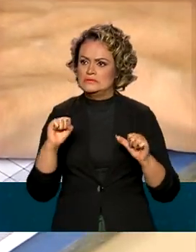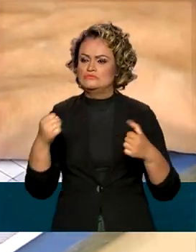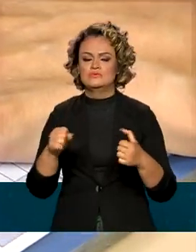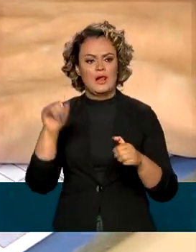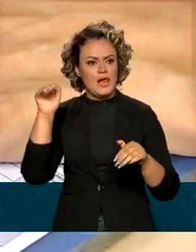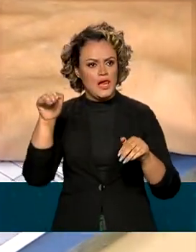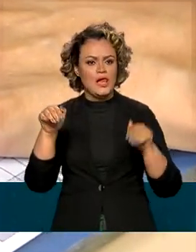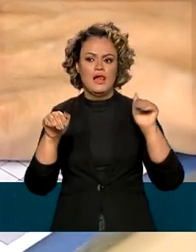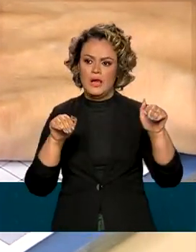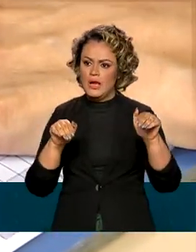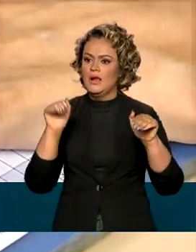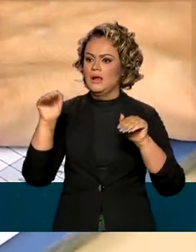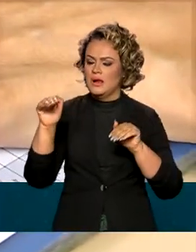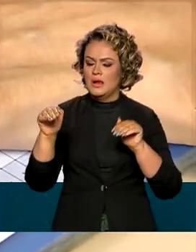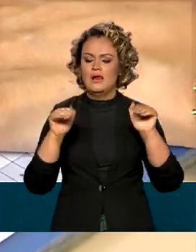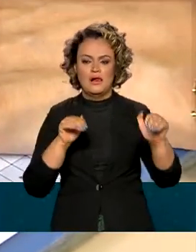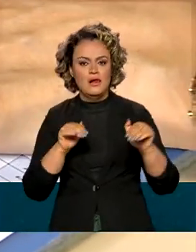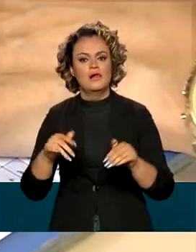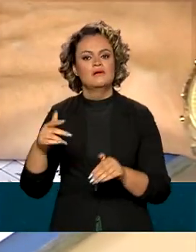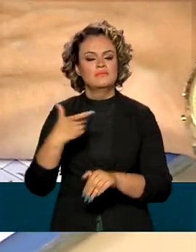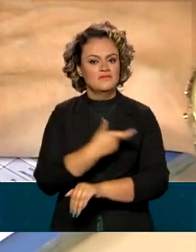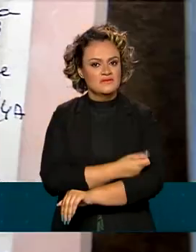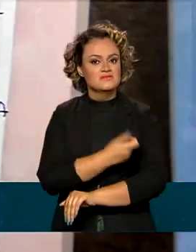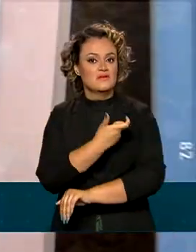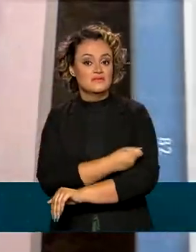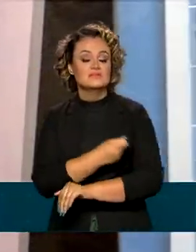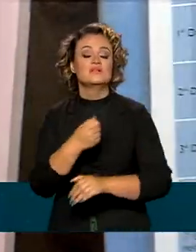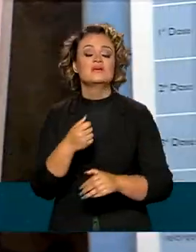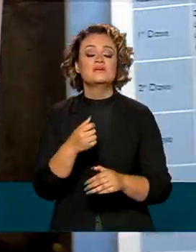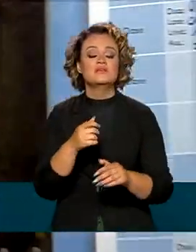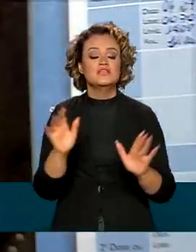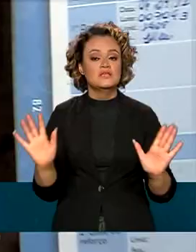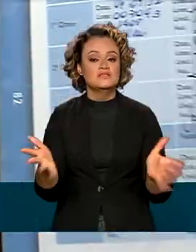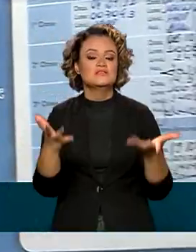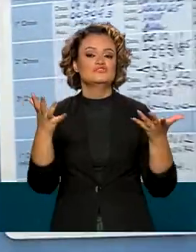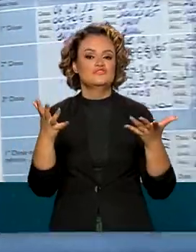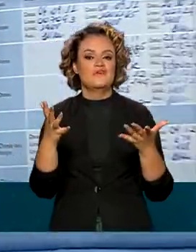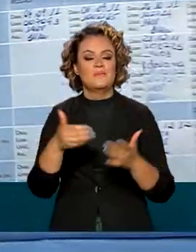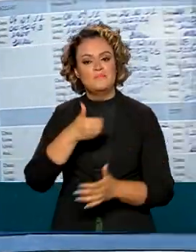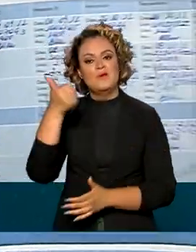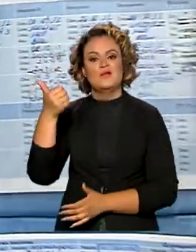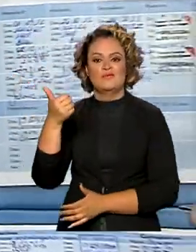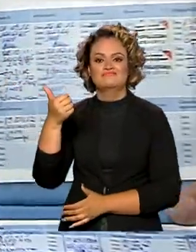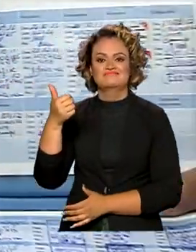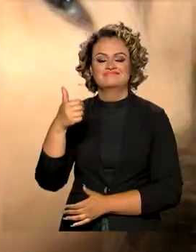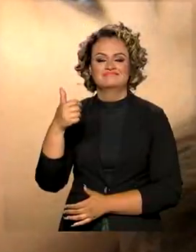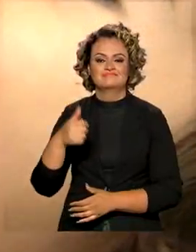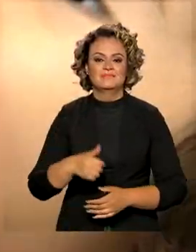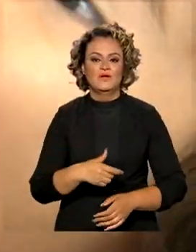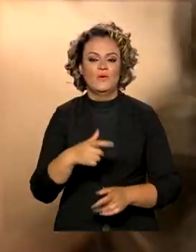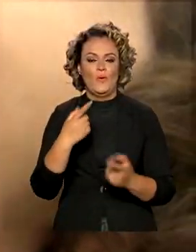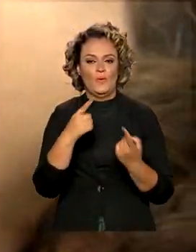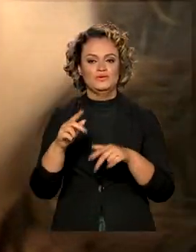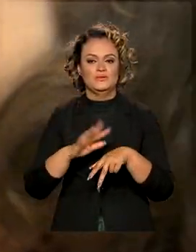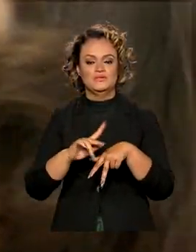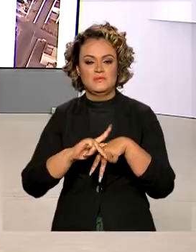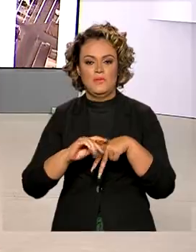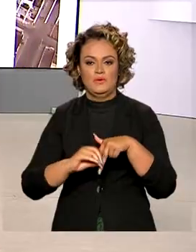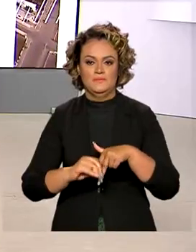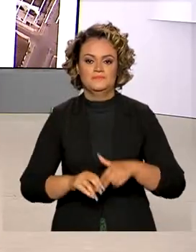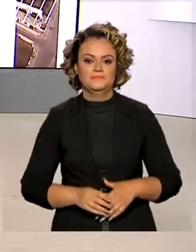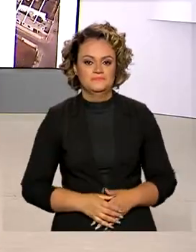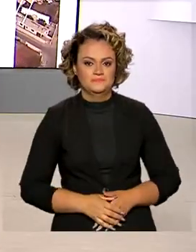aumentarmos, atualizarmos a caderneta de vacinação e fortalecermos cada vez mais a vacinação contra a poliomielite.